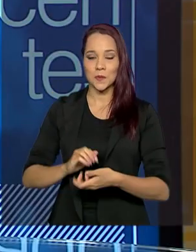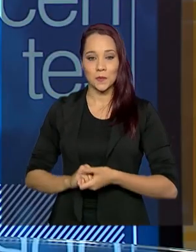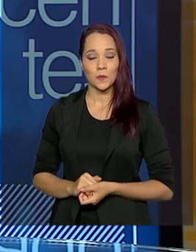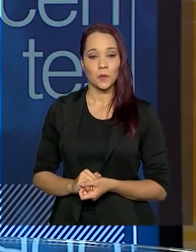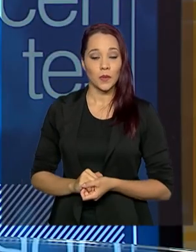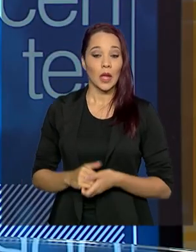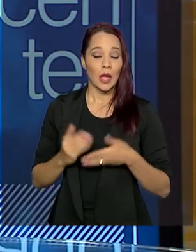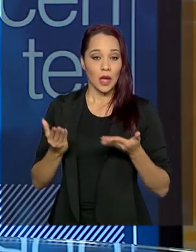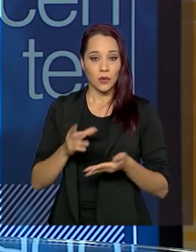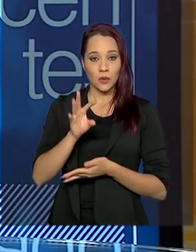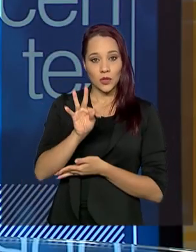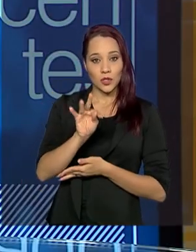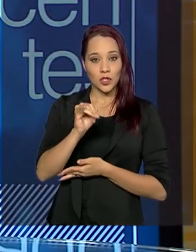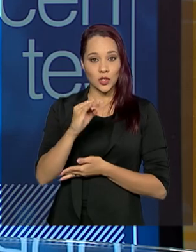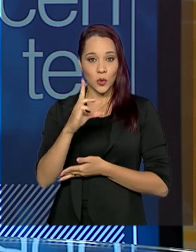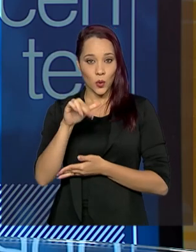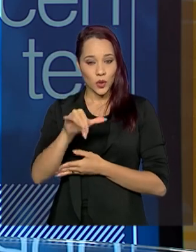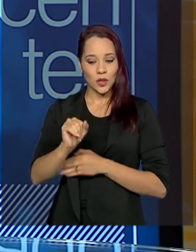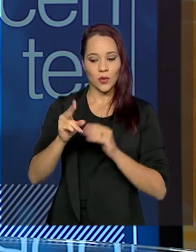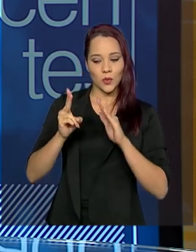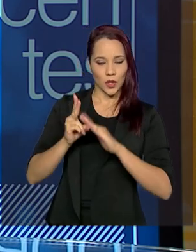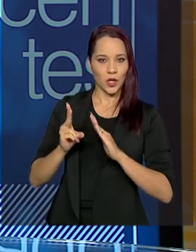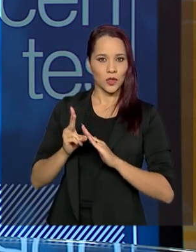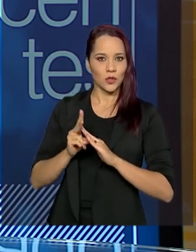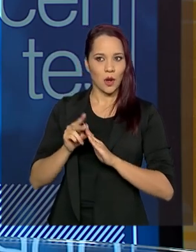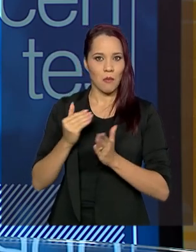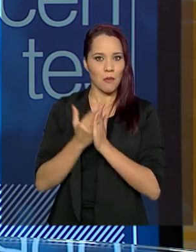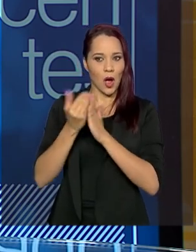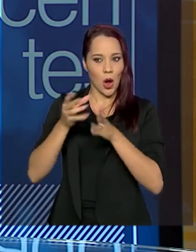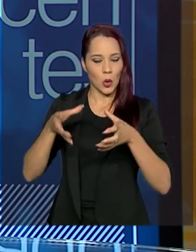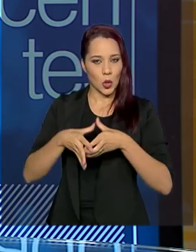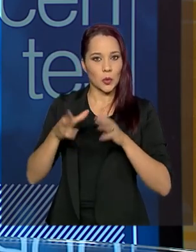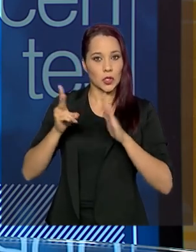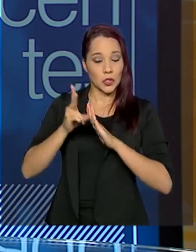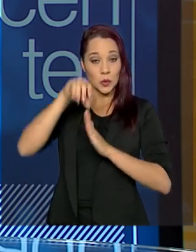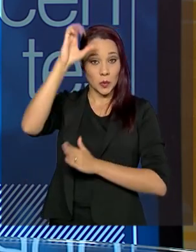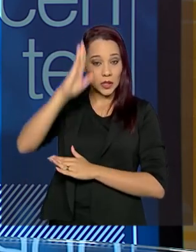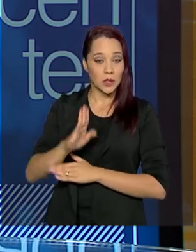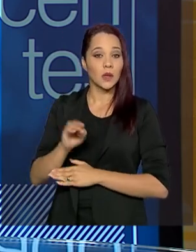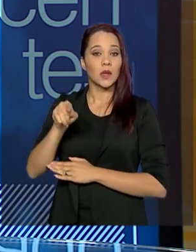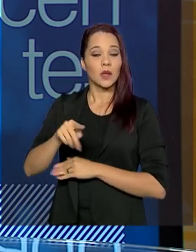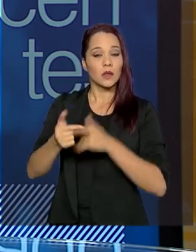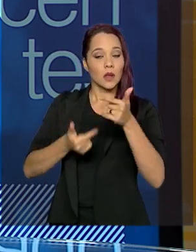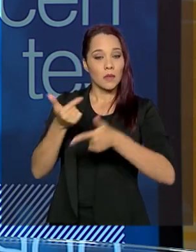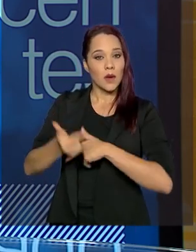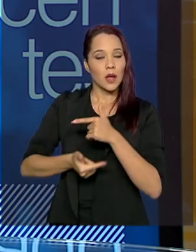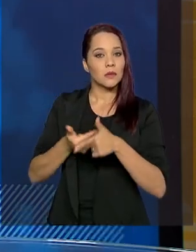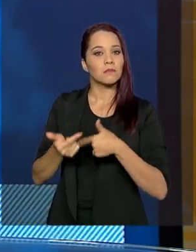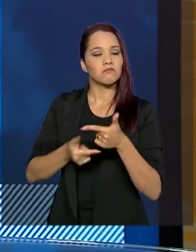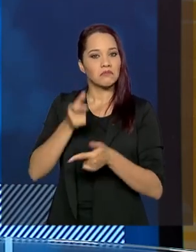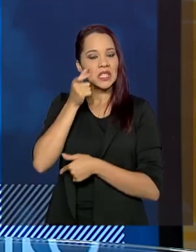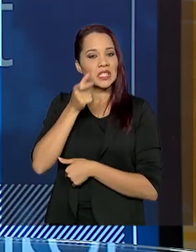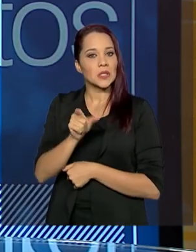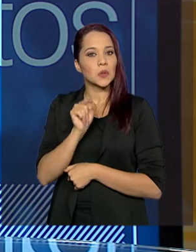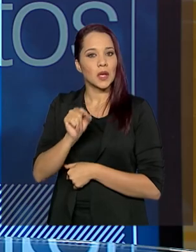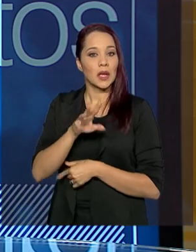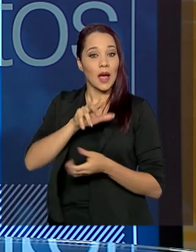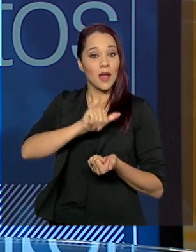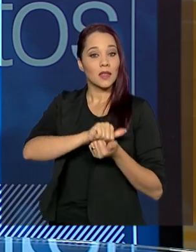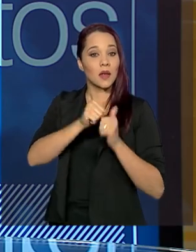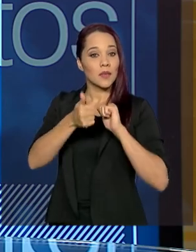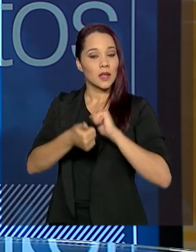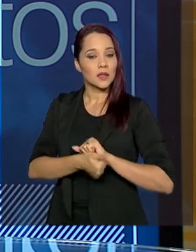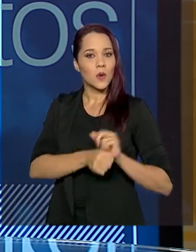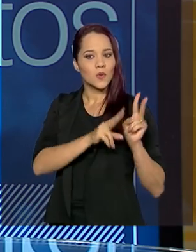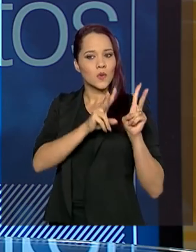no caso dos tchikuna, a gente escolheu, como você falou, o maior agrupamento indígena do Brasil, vai ser feito um trabalho interessante de adaptação